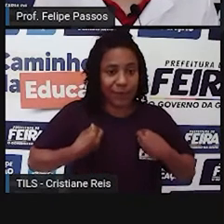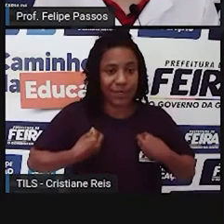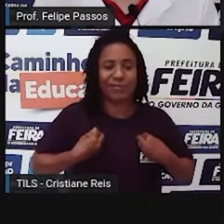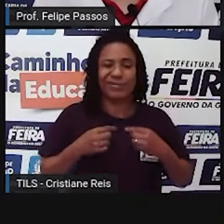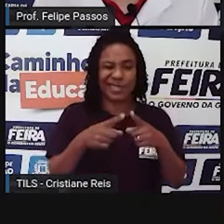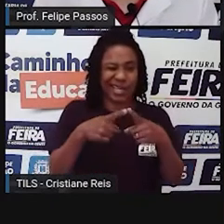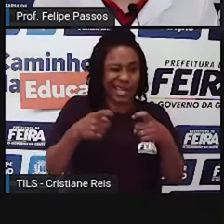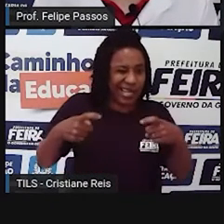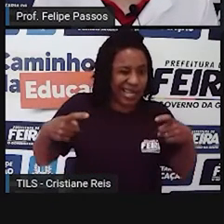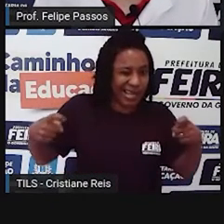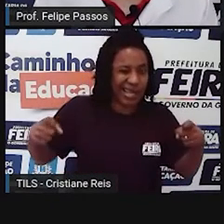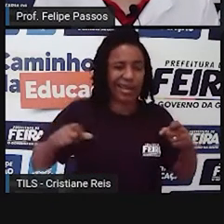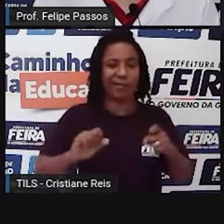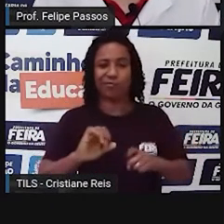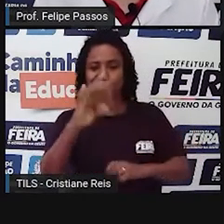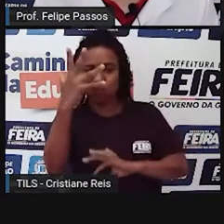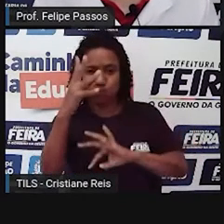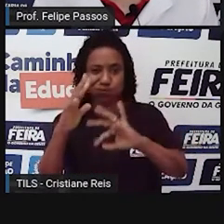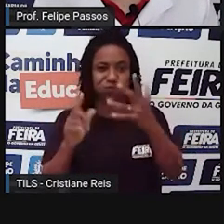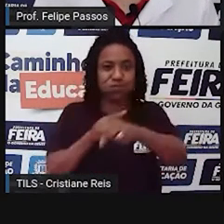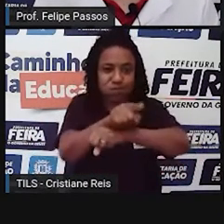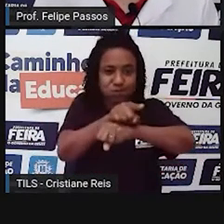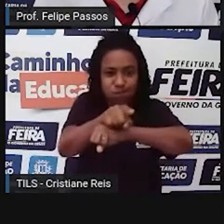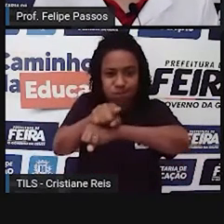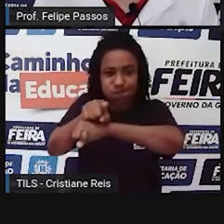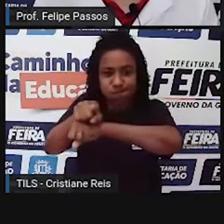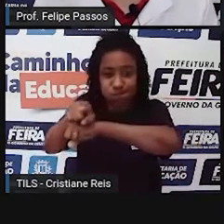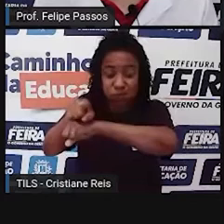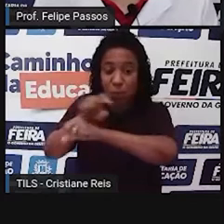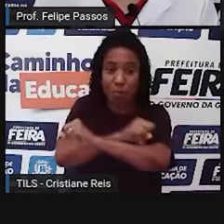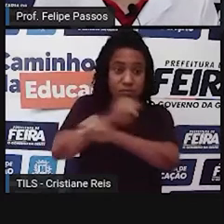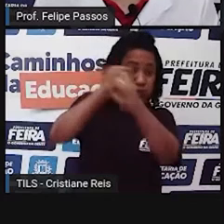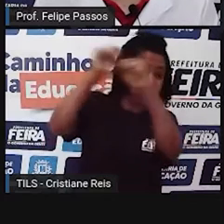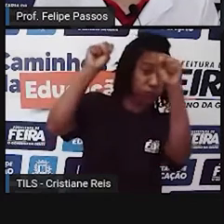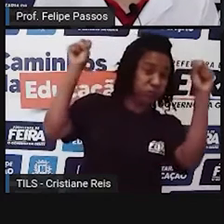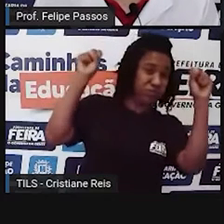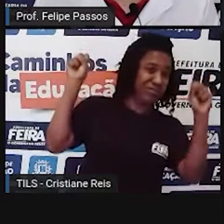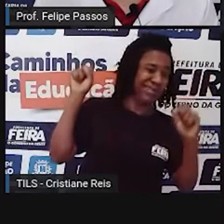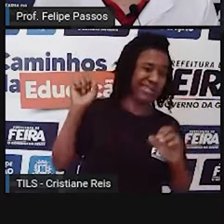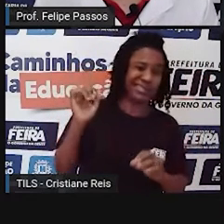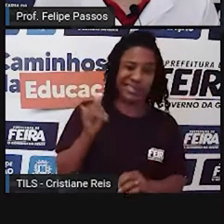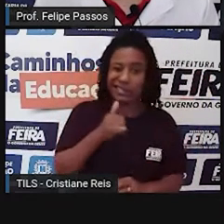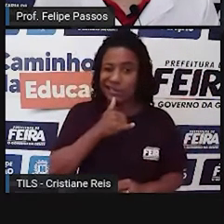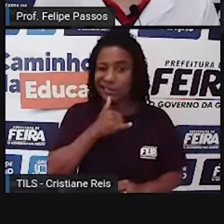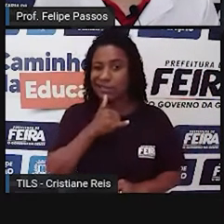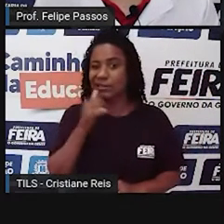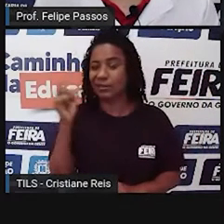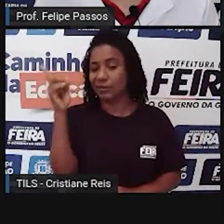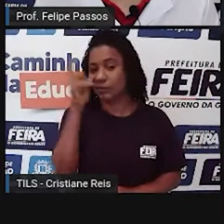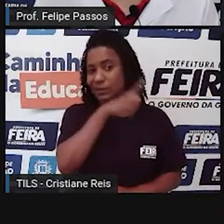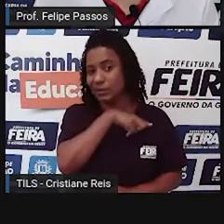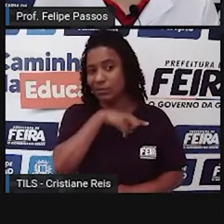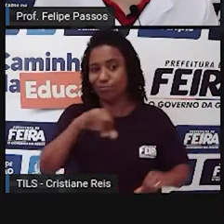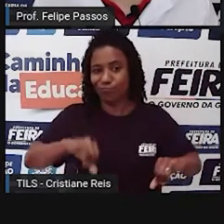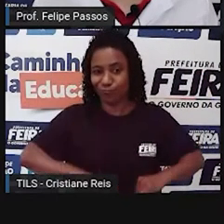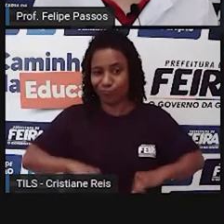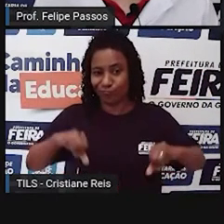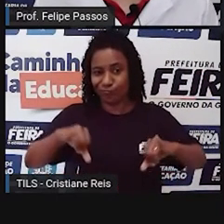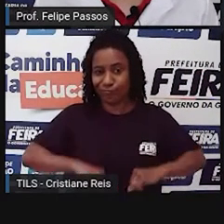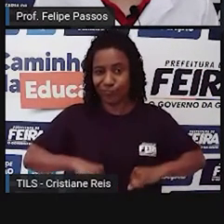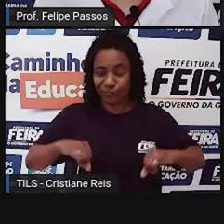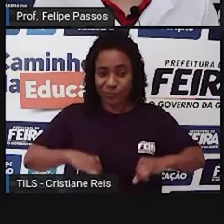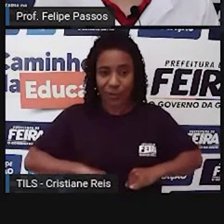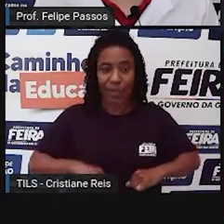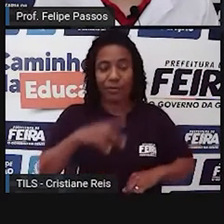lamentáveis de eventos muito tristes, muito complicados mesmo. Foi uma guerra que